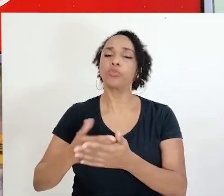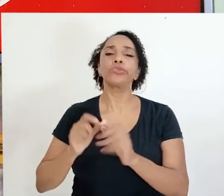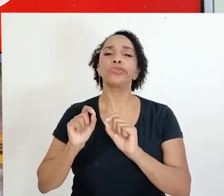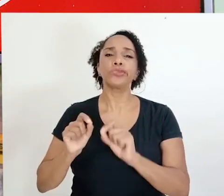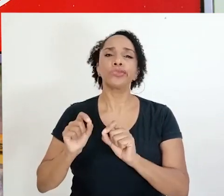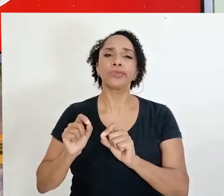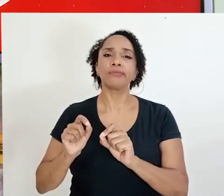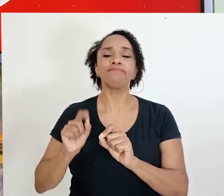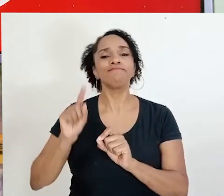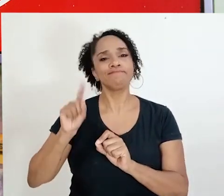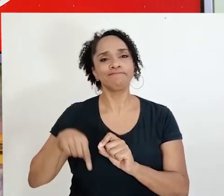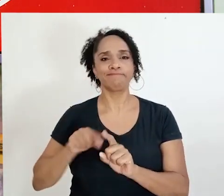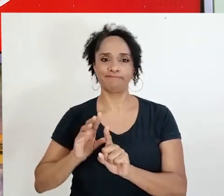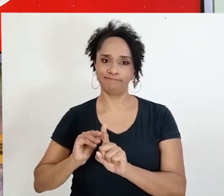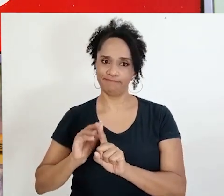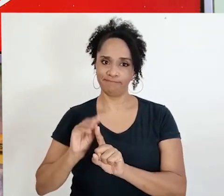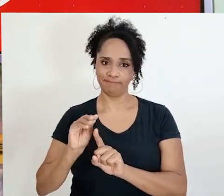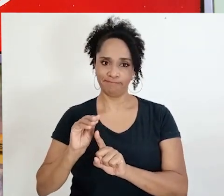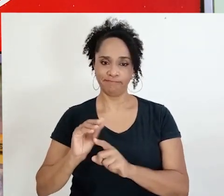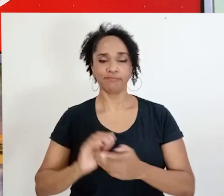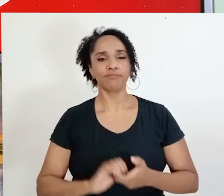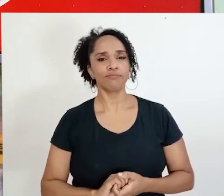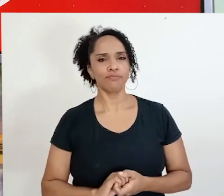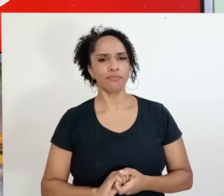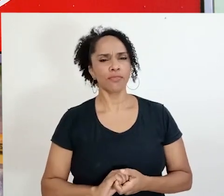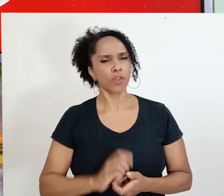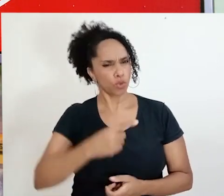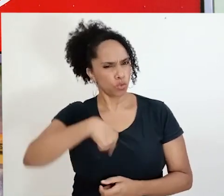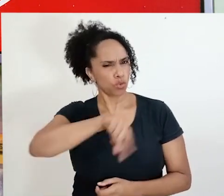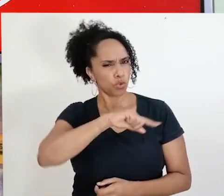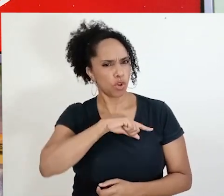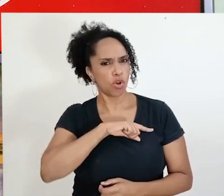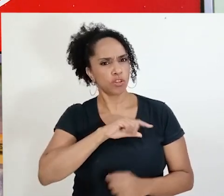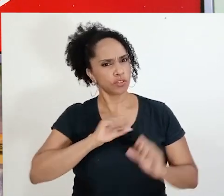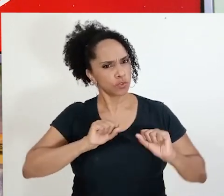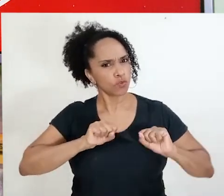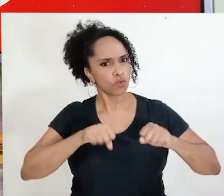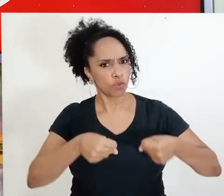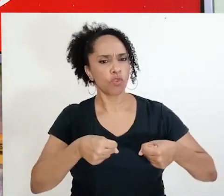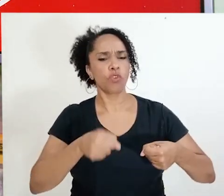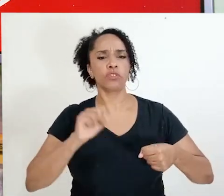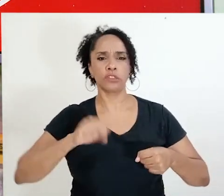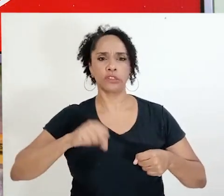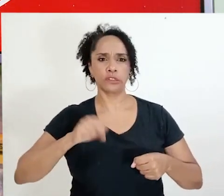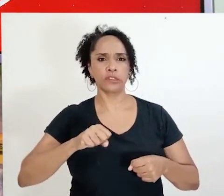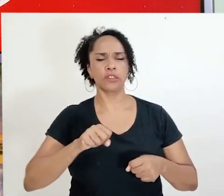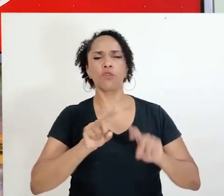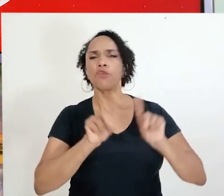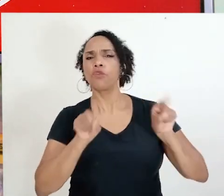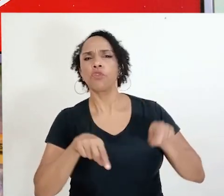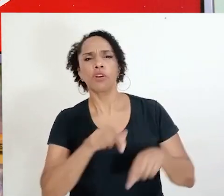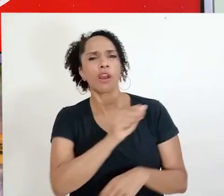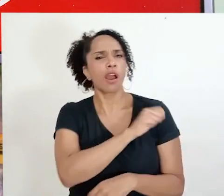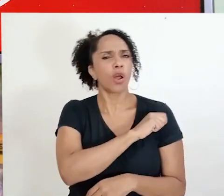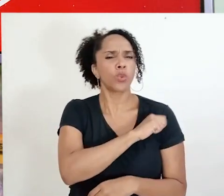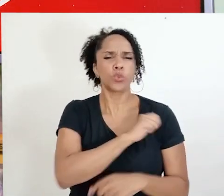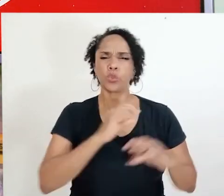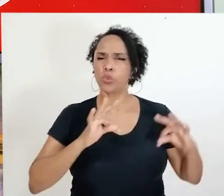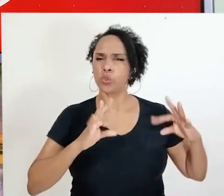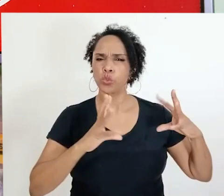tempo na história institucional, o assédio sexual. Os esforços de estudantes,